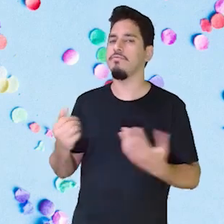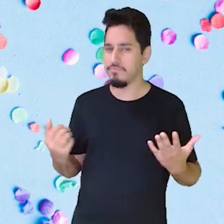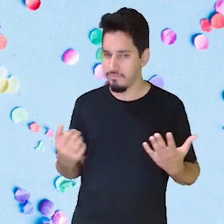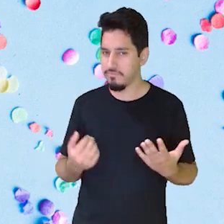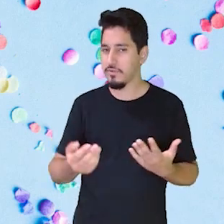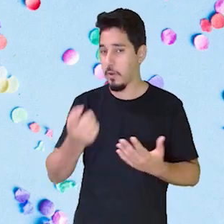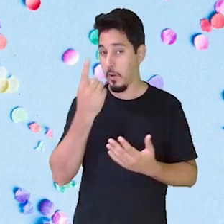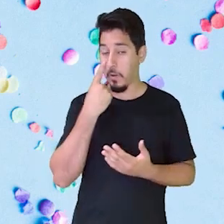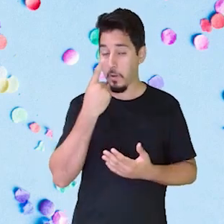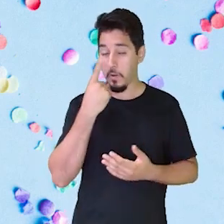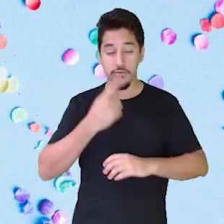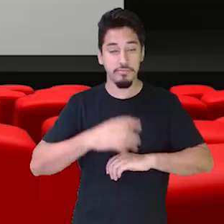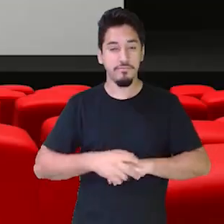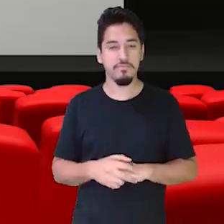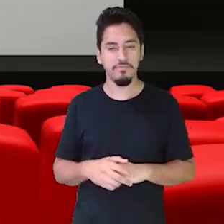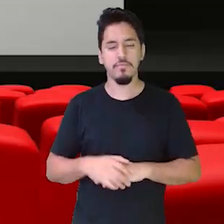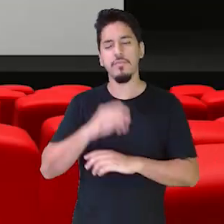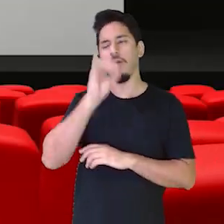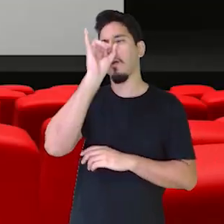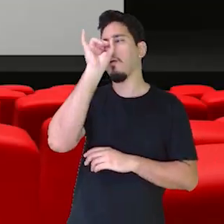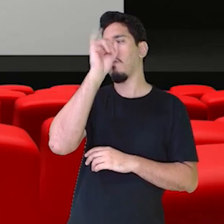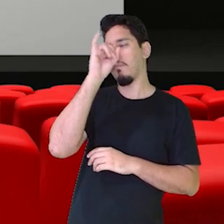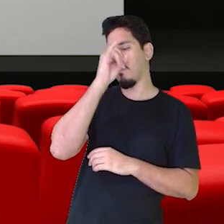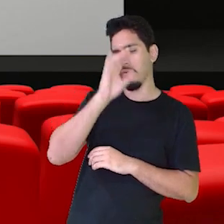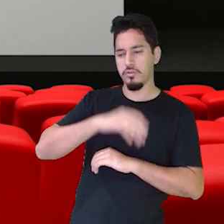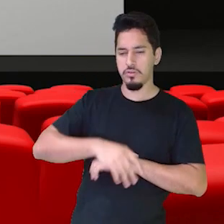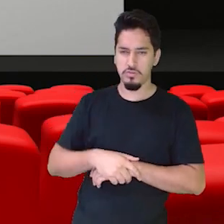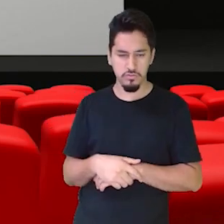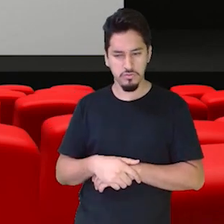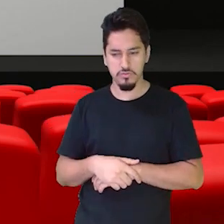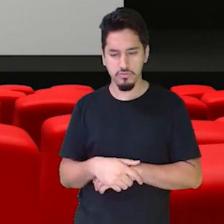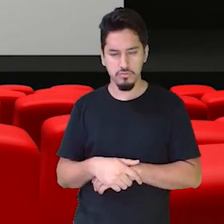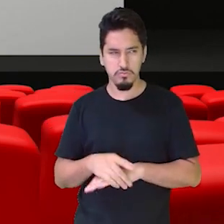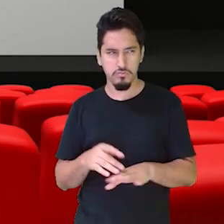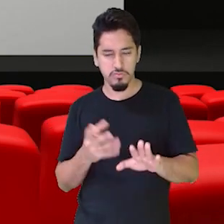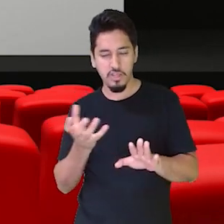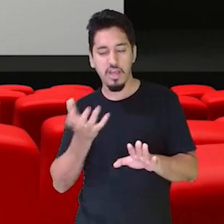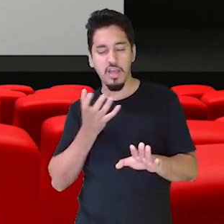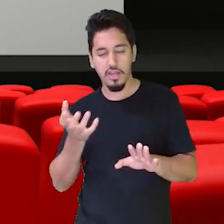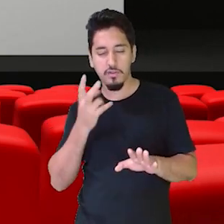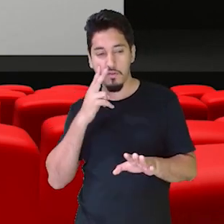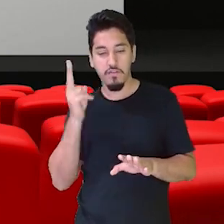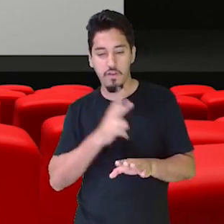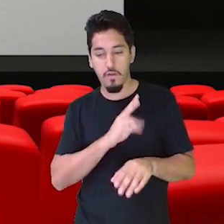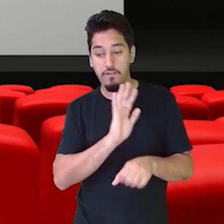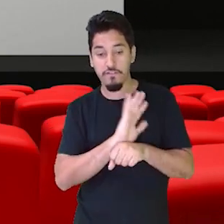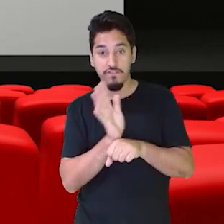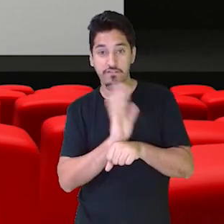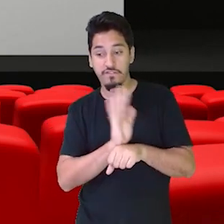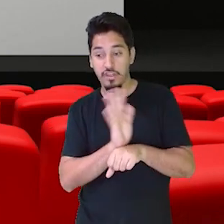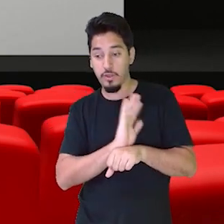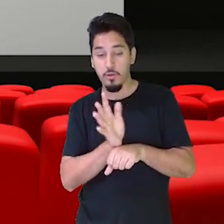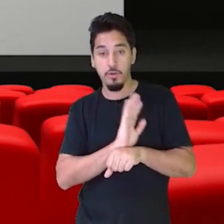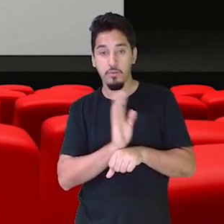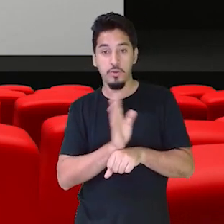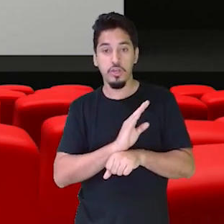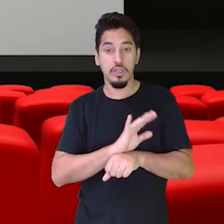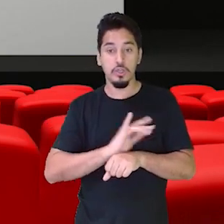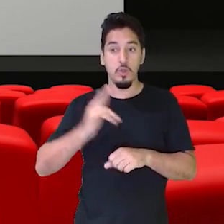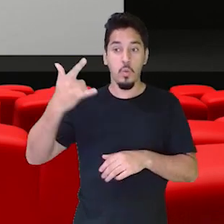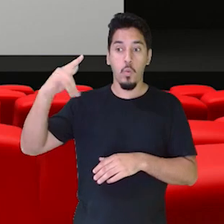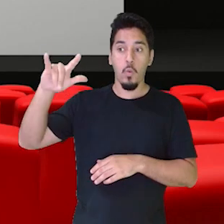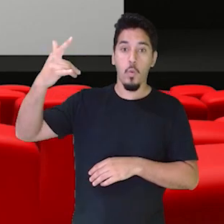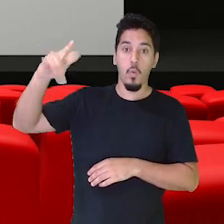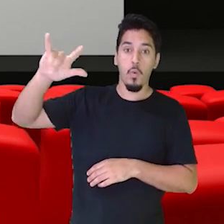Continua comigo. Porquinho, porquinho. porquinho, está afim de ver um filme de Marciano que vai